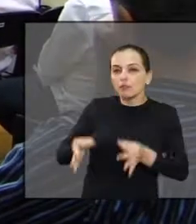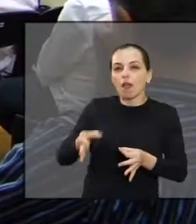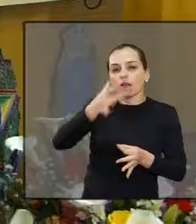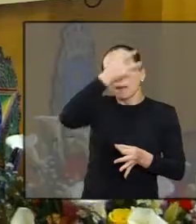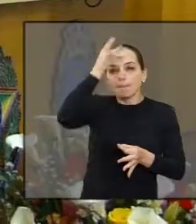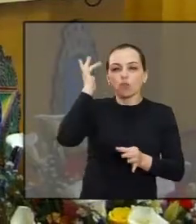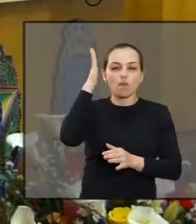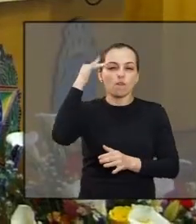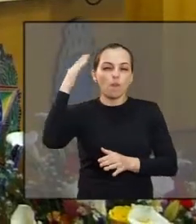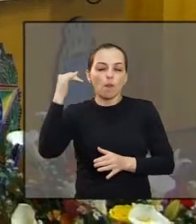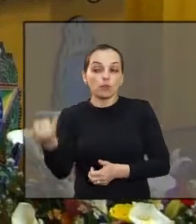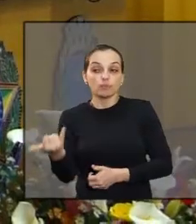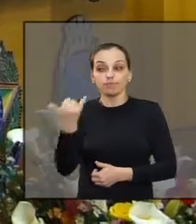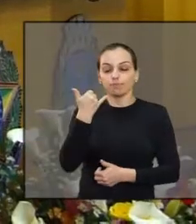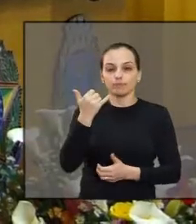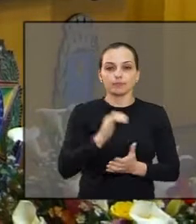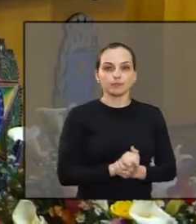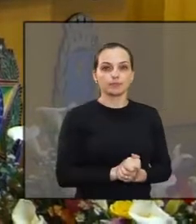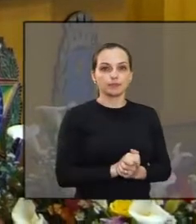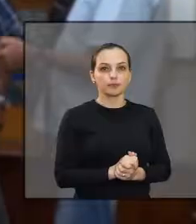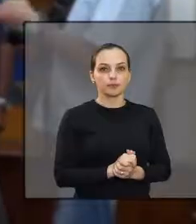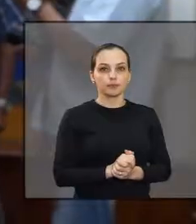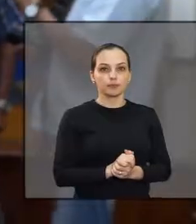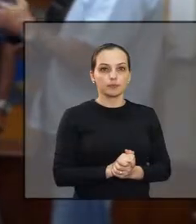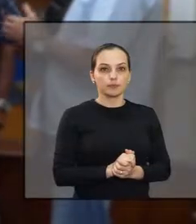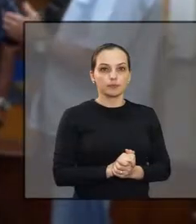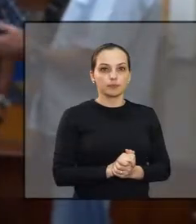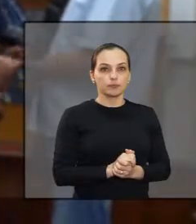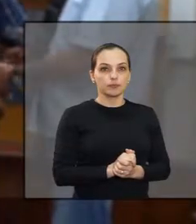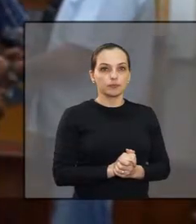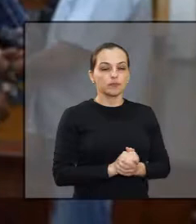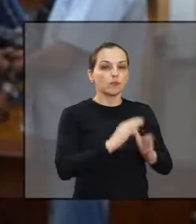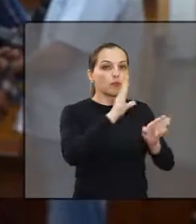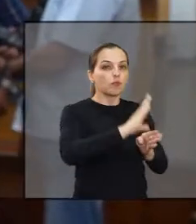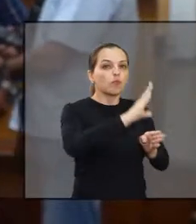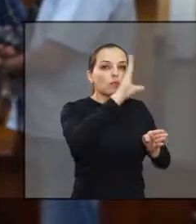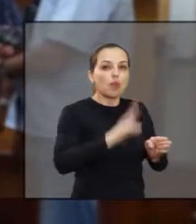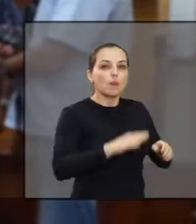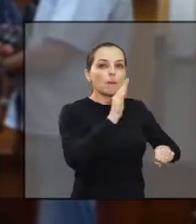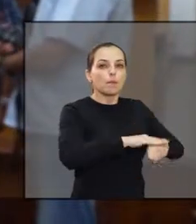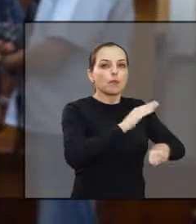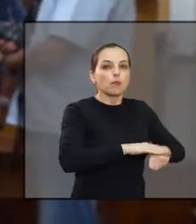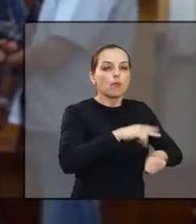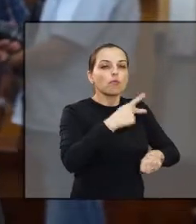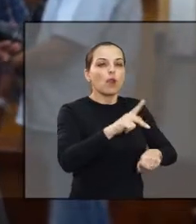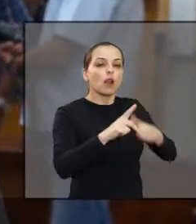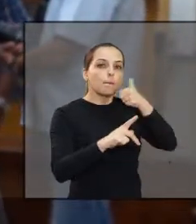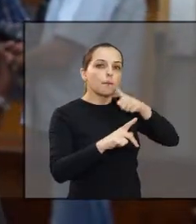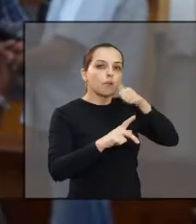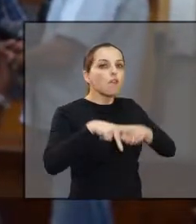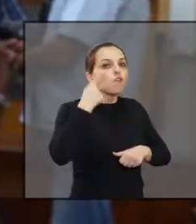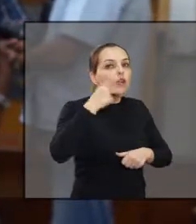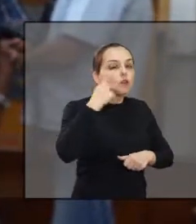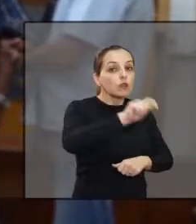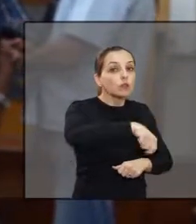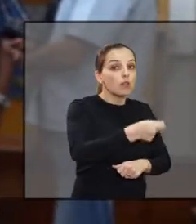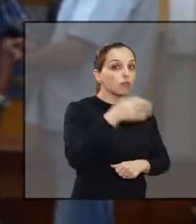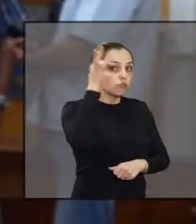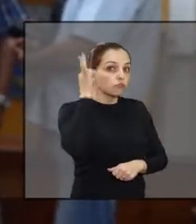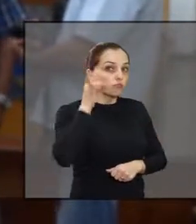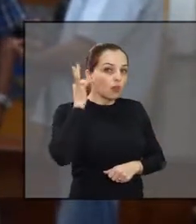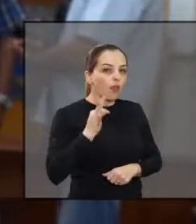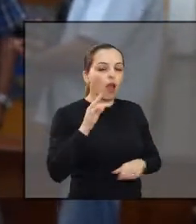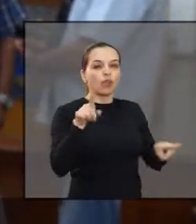destacaram a relevância da homenagem. A Câmara fazer essa homenagem a ela, de forma unânime,